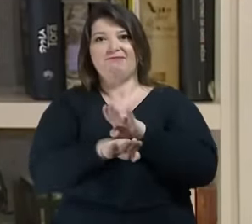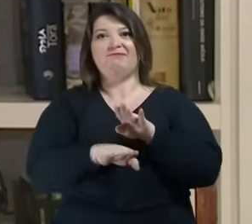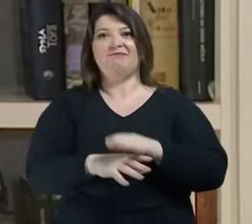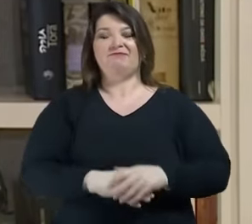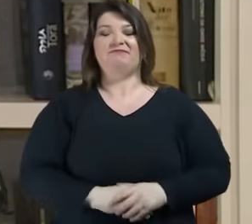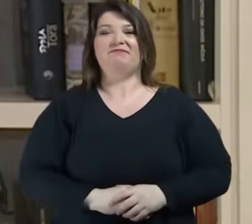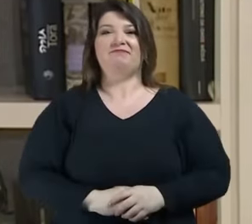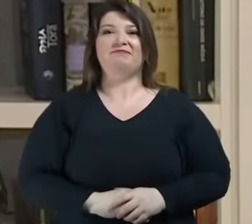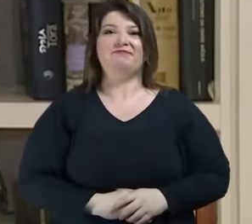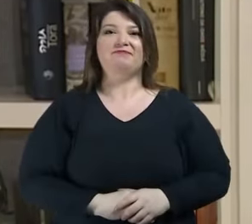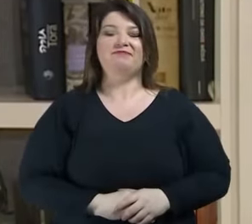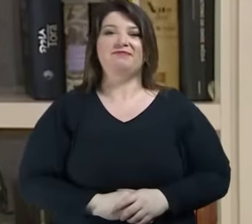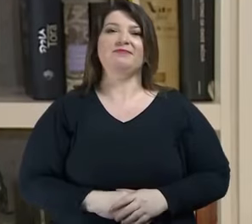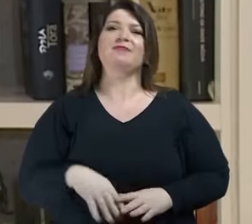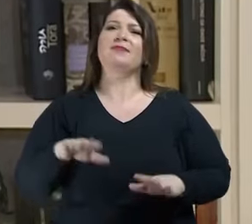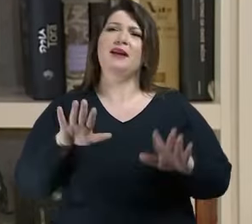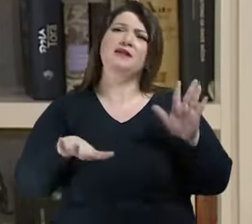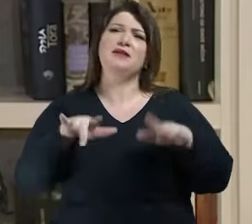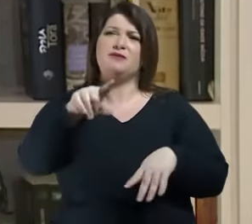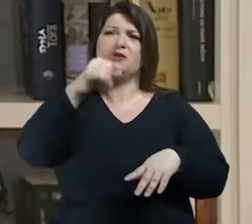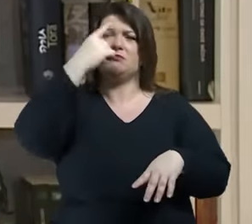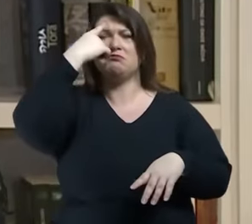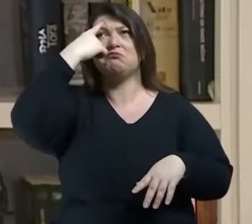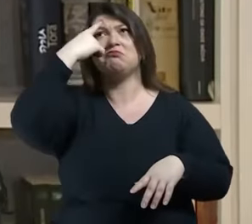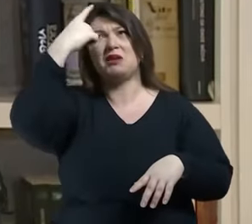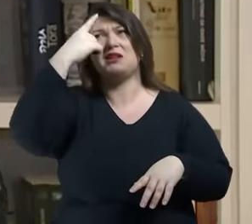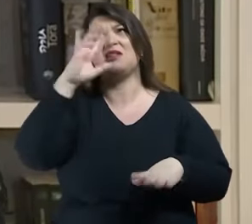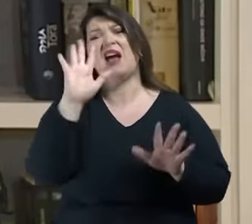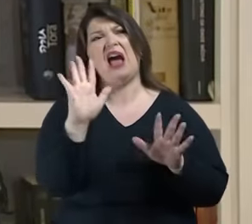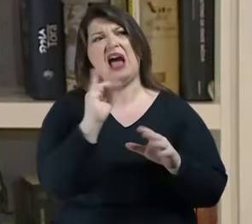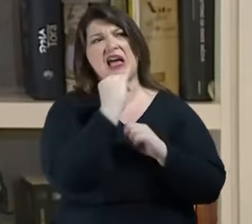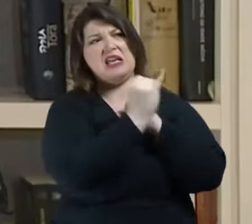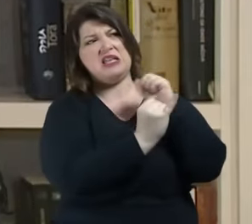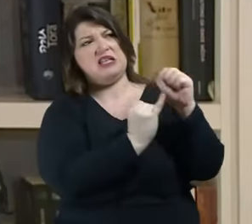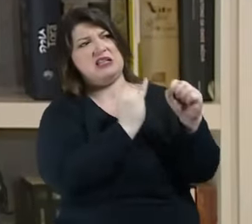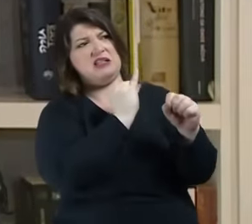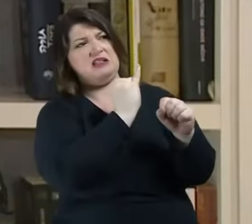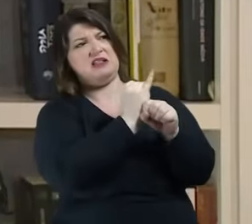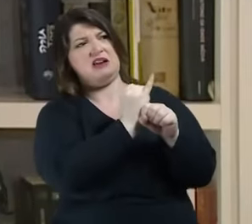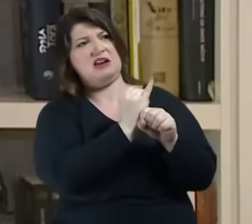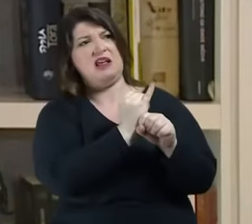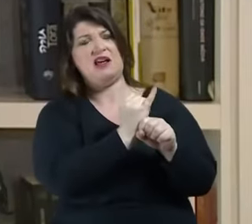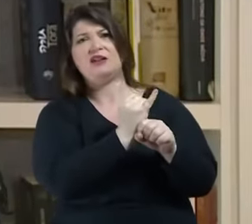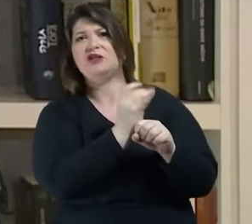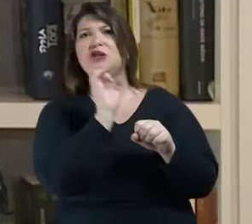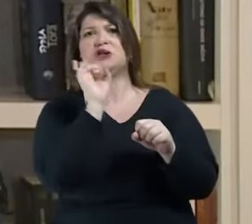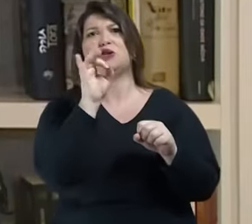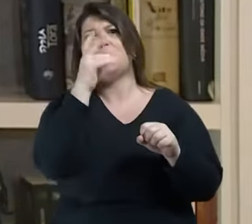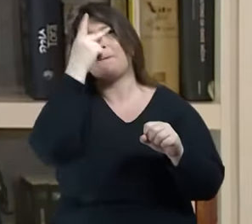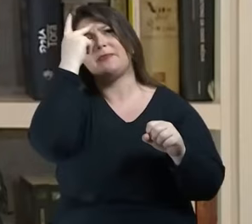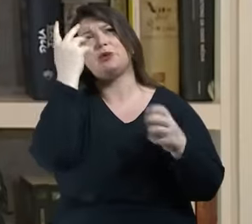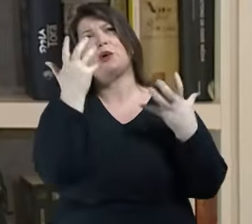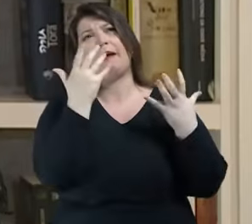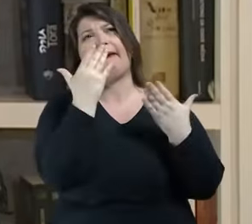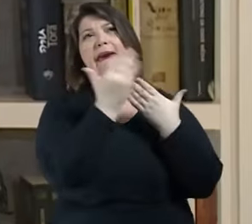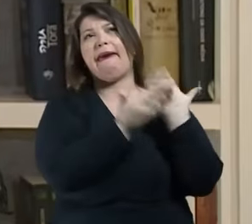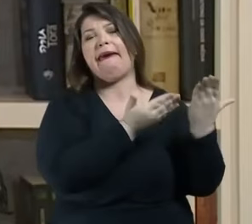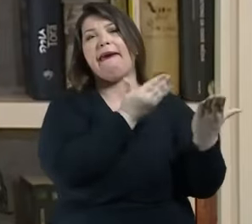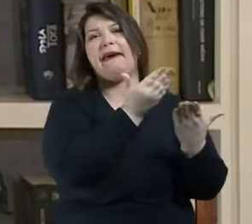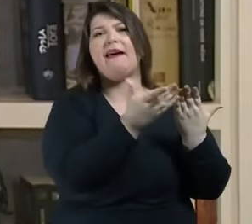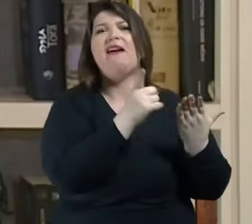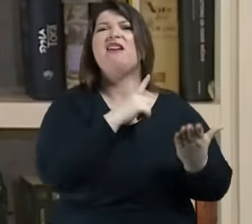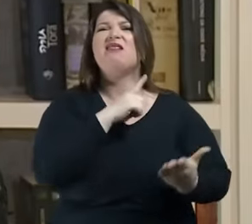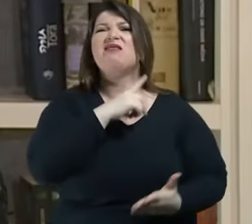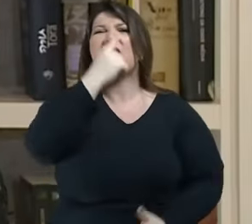podem estar pensando assim não mas a internet não é feita de gente querendo agradar existem muitos perfis de pessoas outsiders